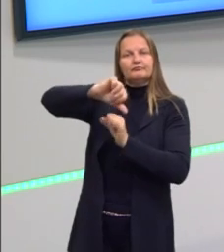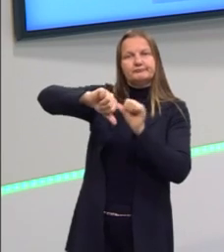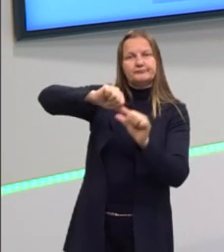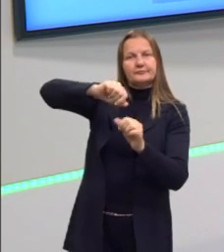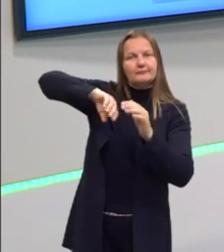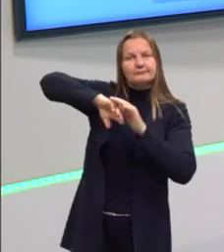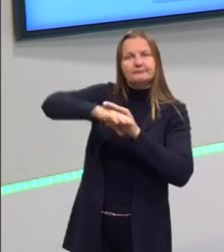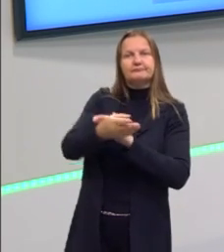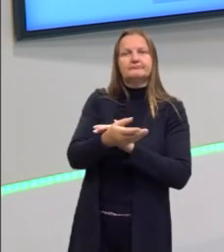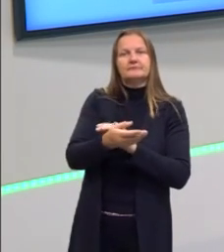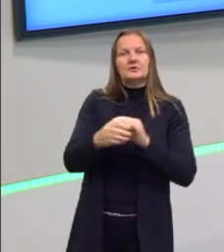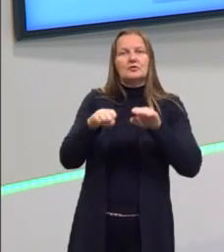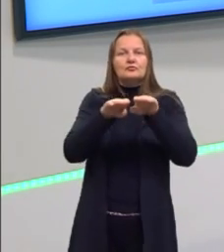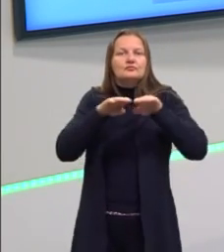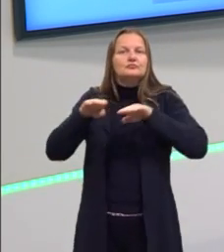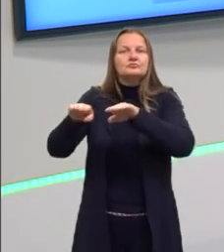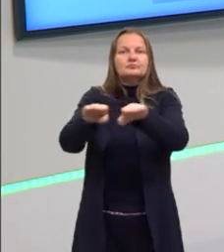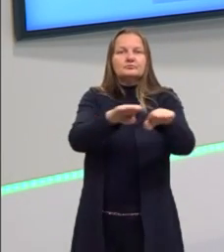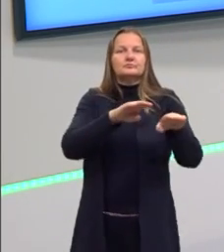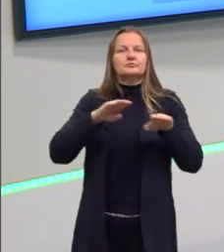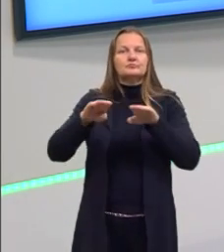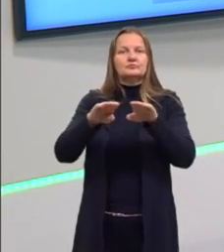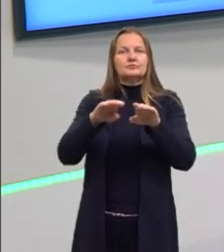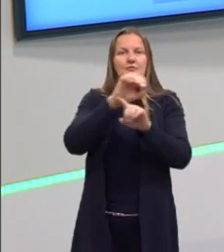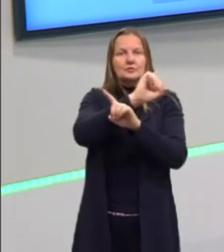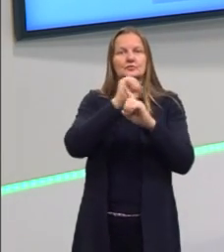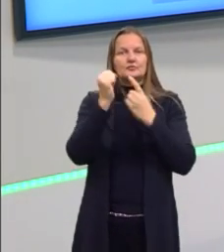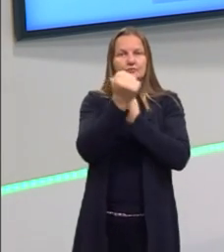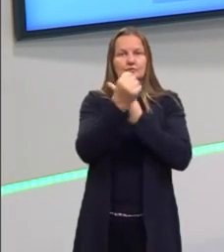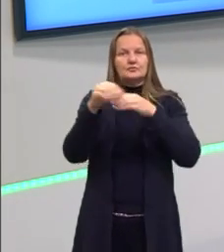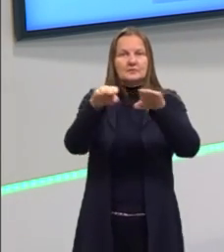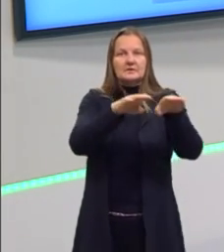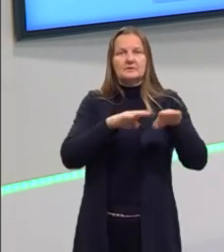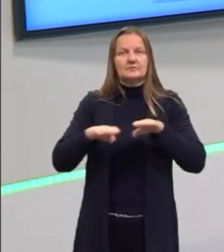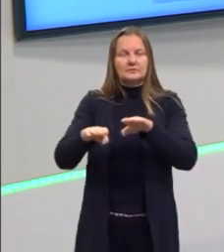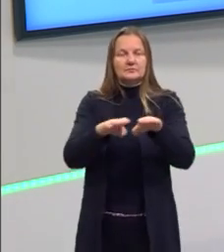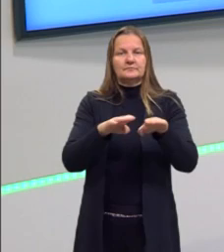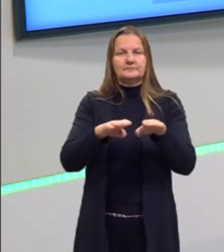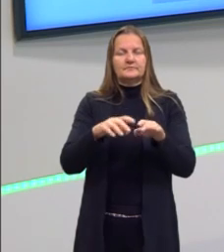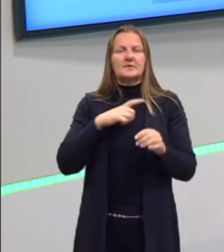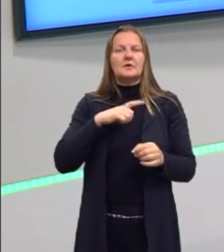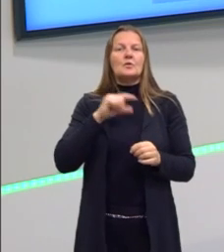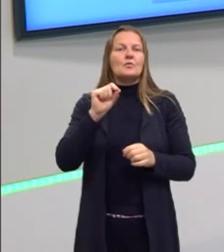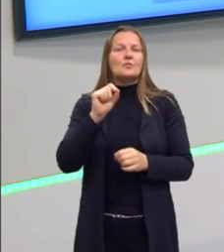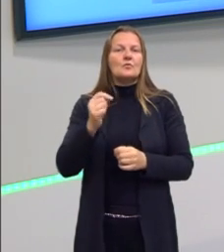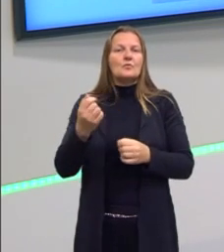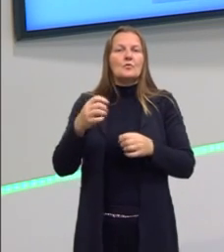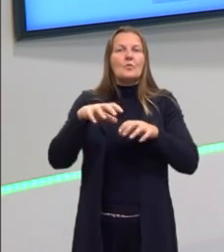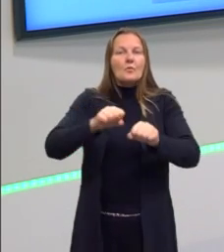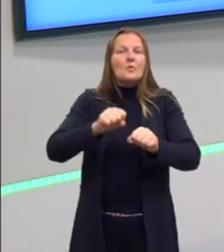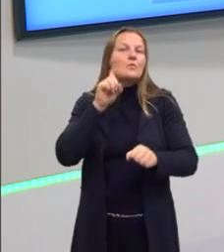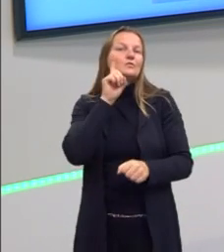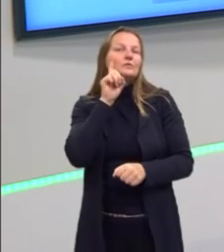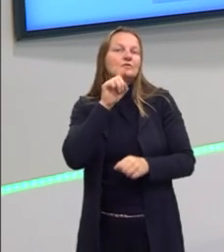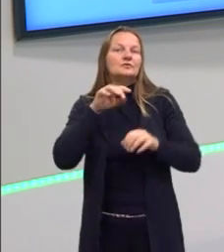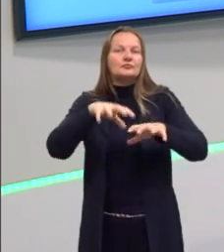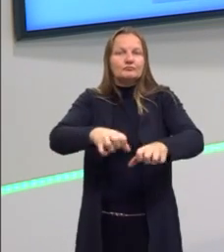ficar nessa guerra, e acaba se retirando. Quem assume isso aí é justamente os Estados Unidos.